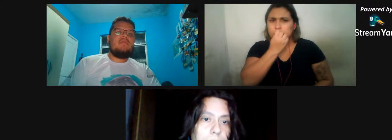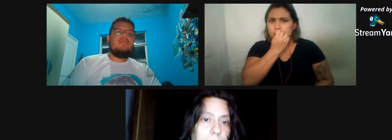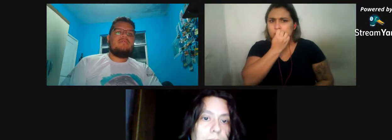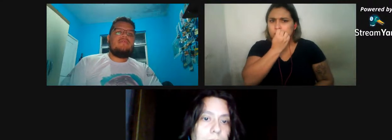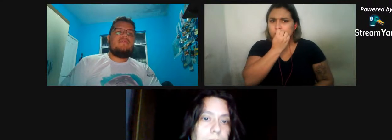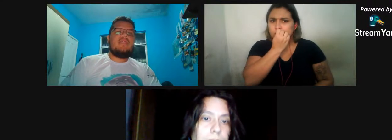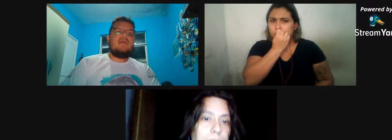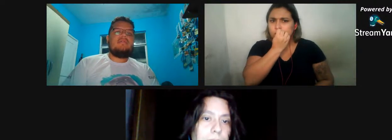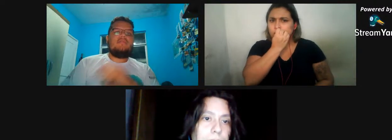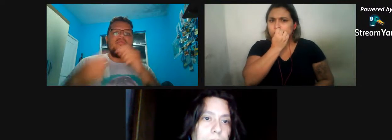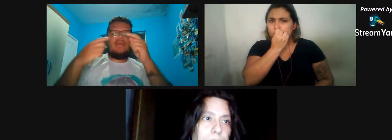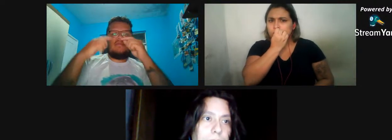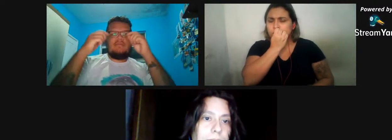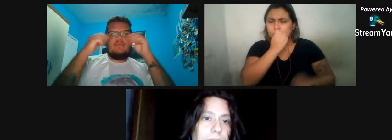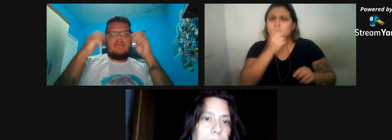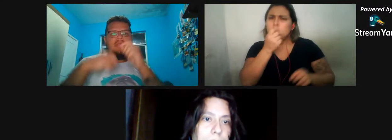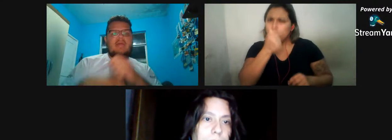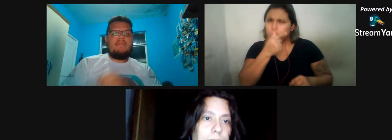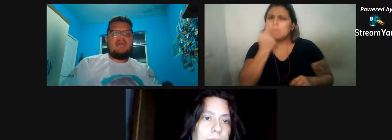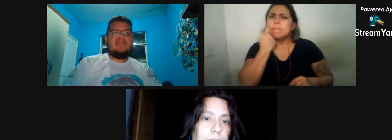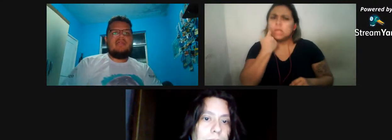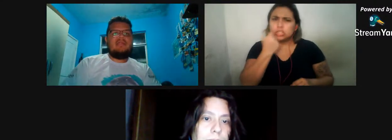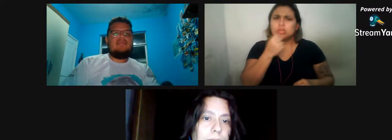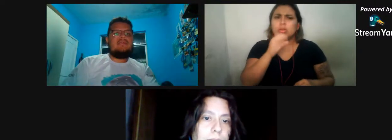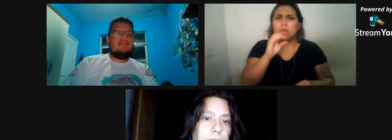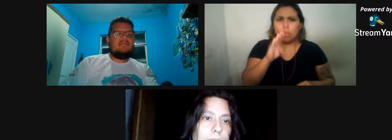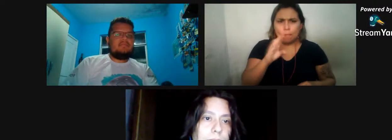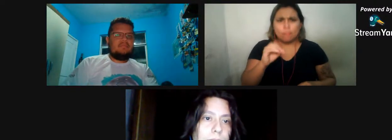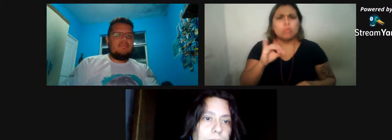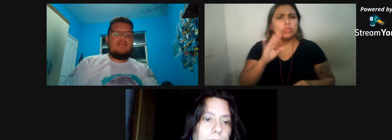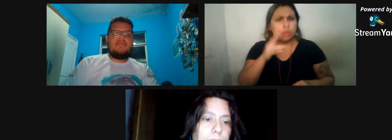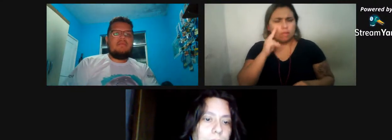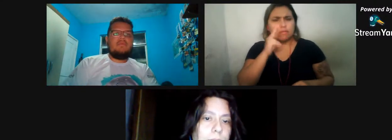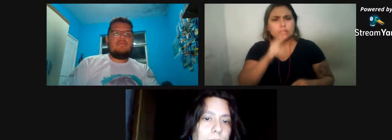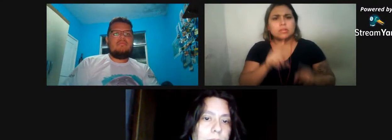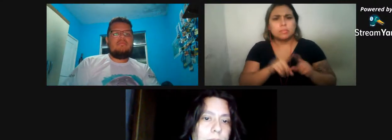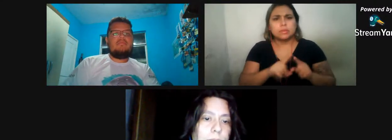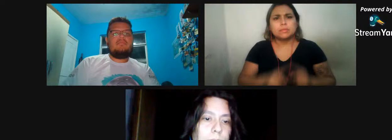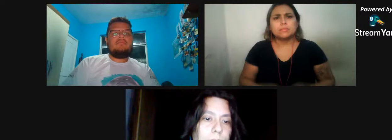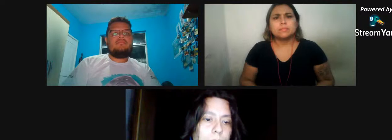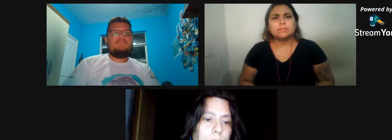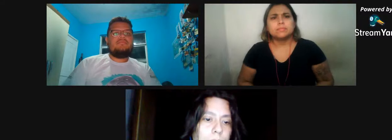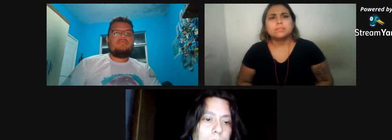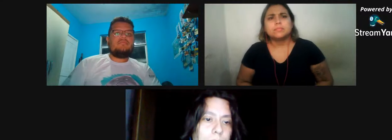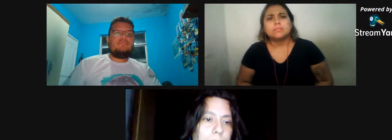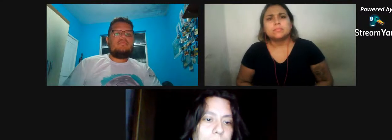boi, já ouvi falar, de botar, tapar as narinas, né, mas não para a boca.